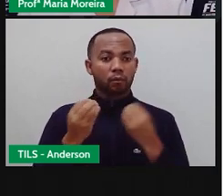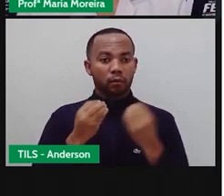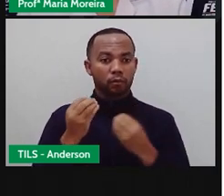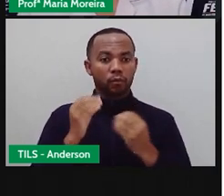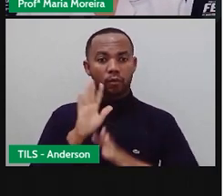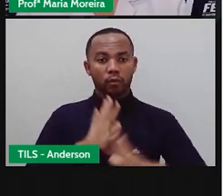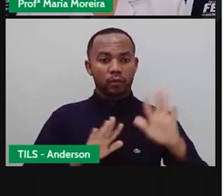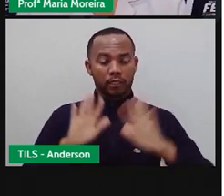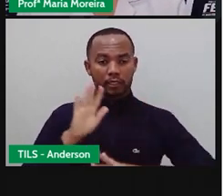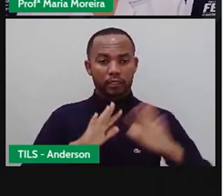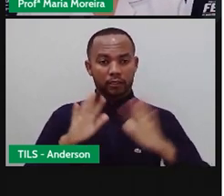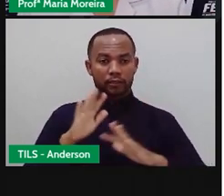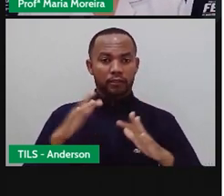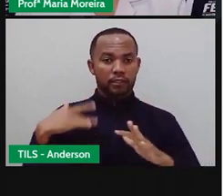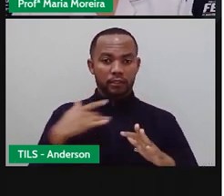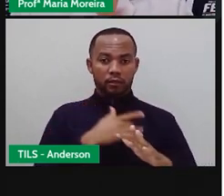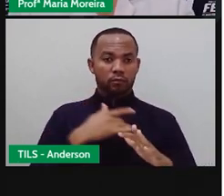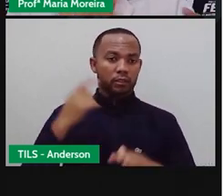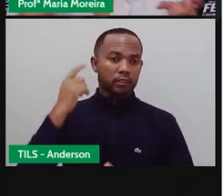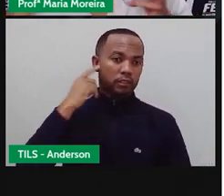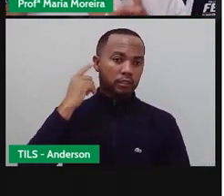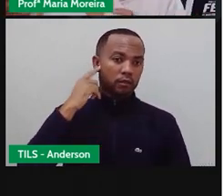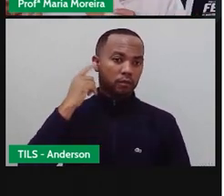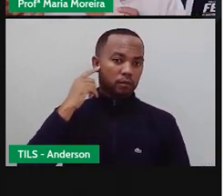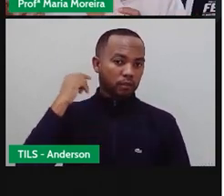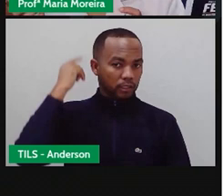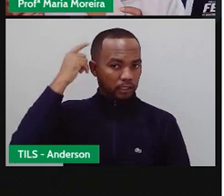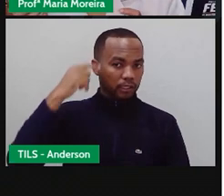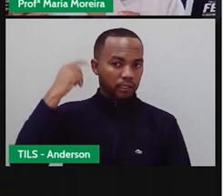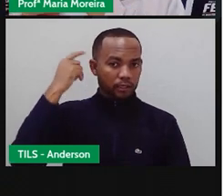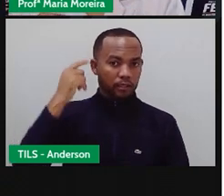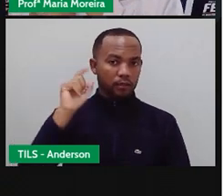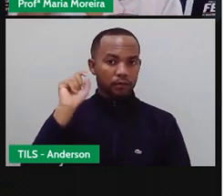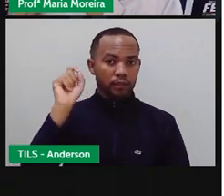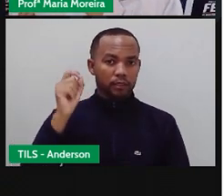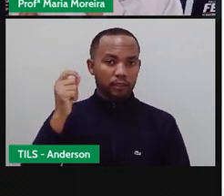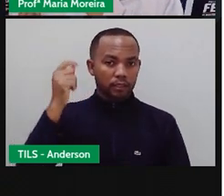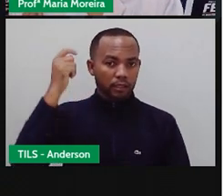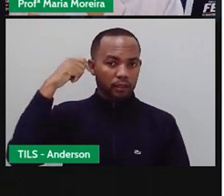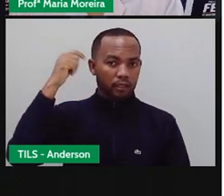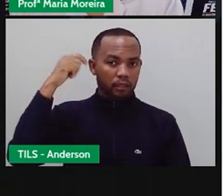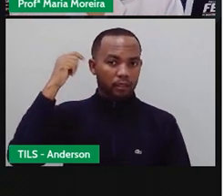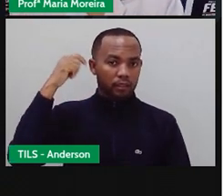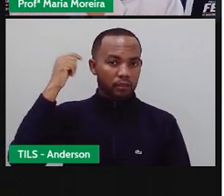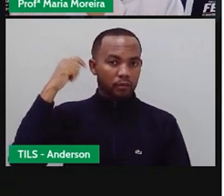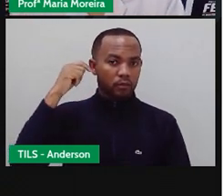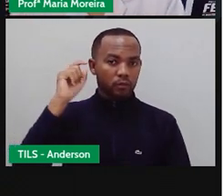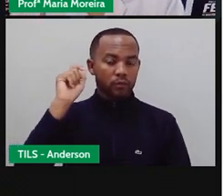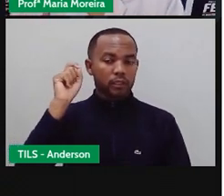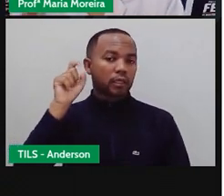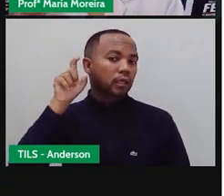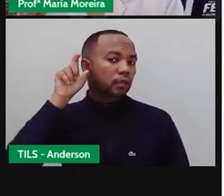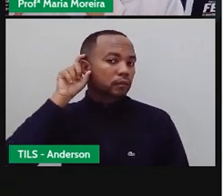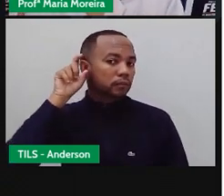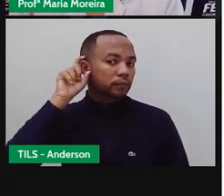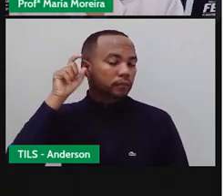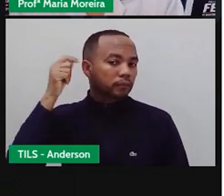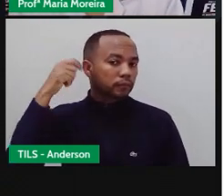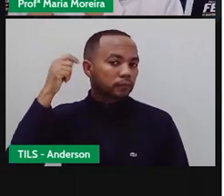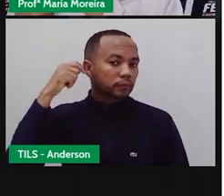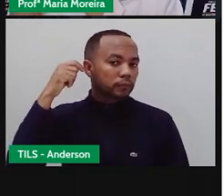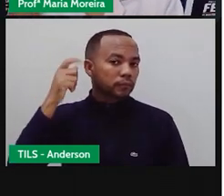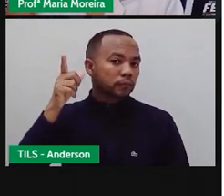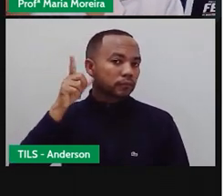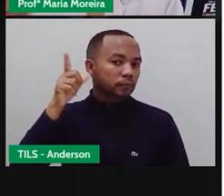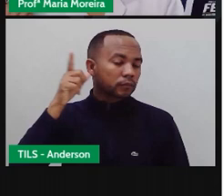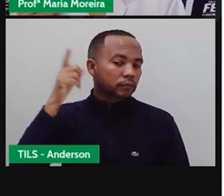Bom, através dos ossículos Eles recebem essas vibrações da membrana timpânica Através dos ossículos